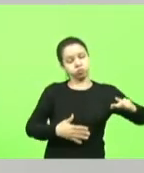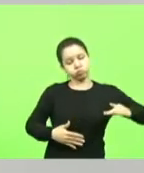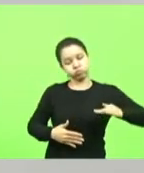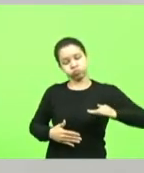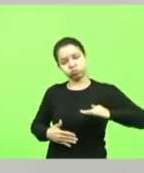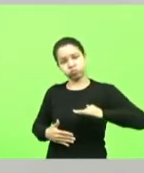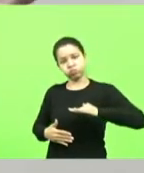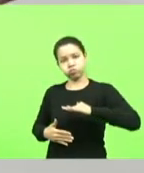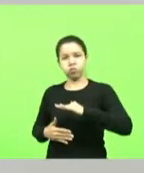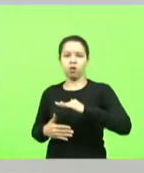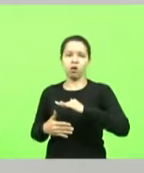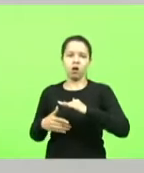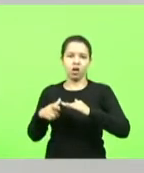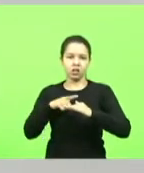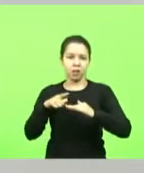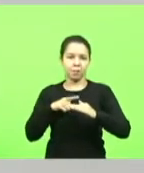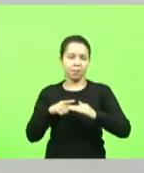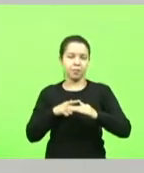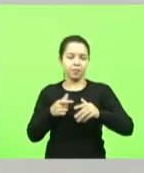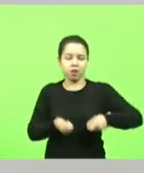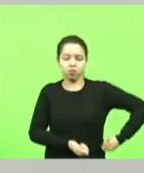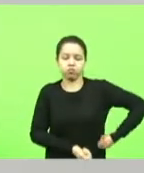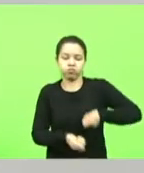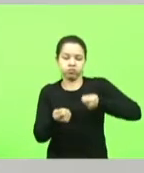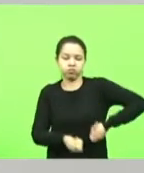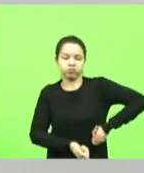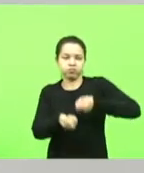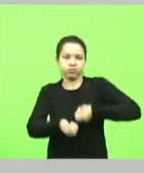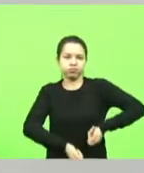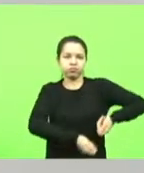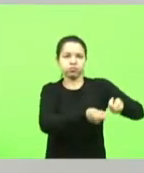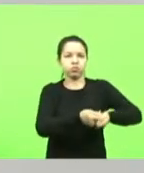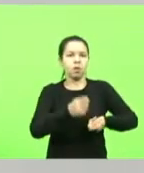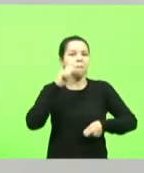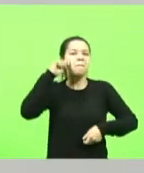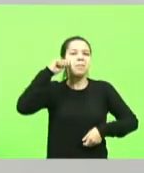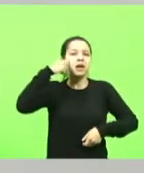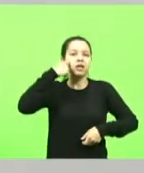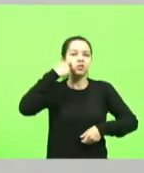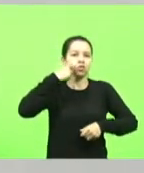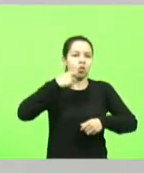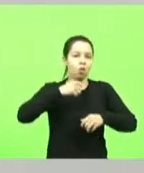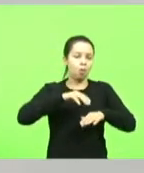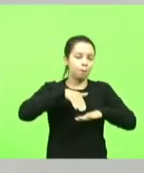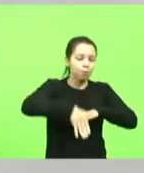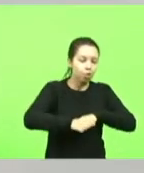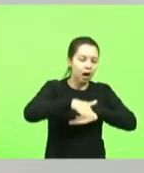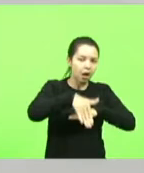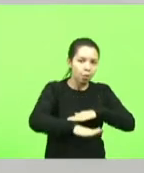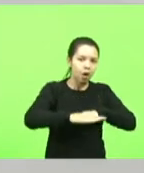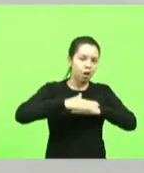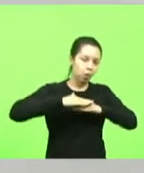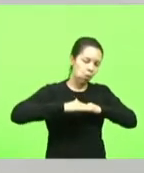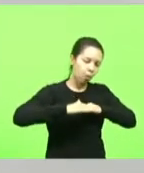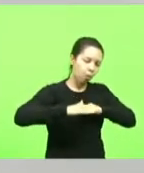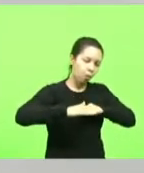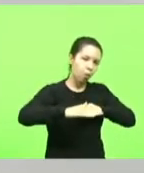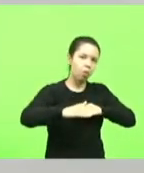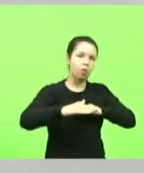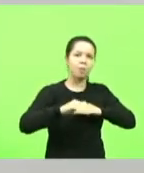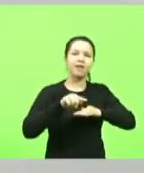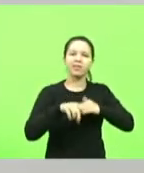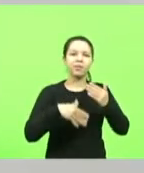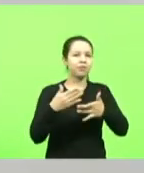um pouco de piche de asfalto para tentar tapar os buracos isso não resolve agora o secretário